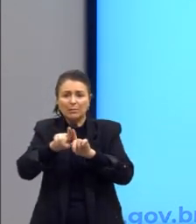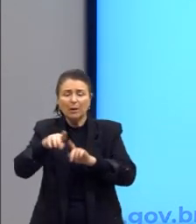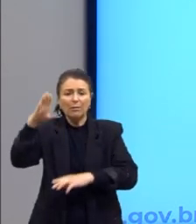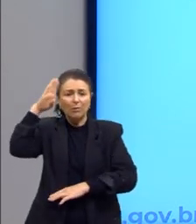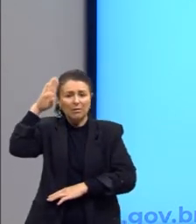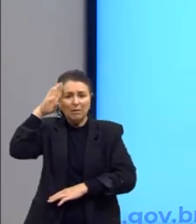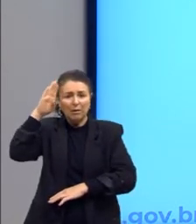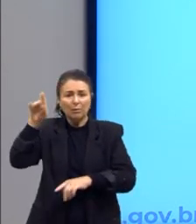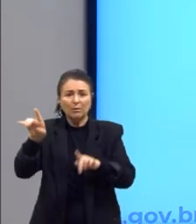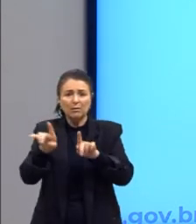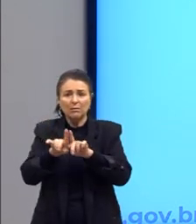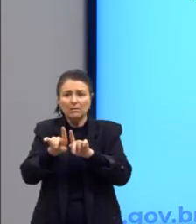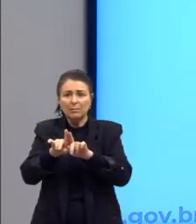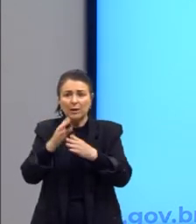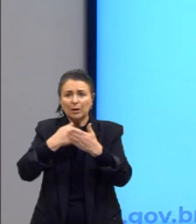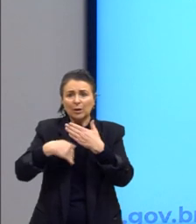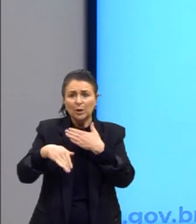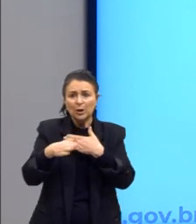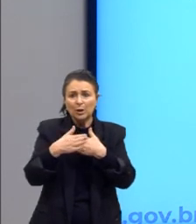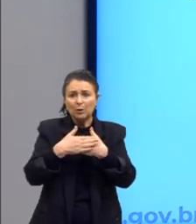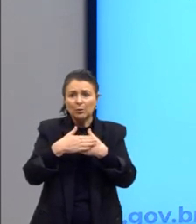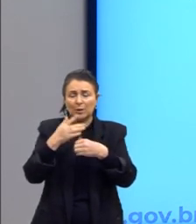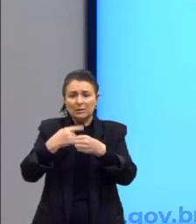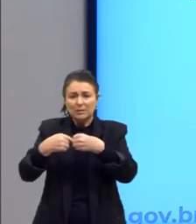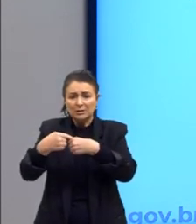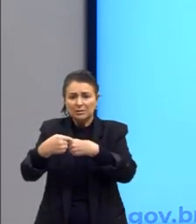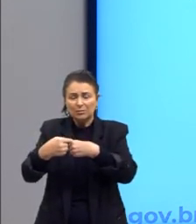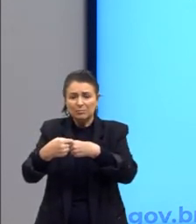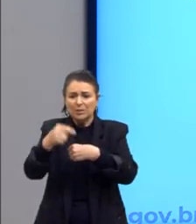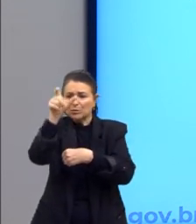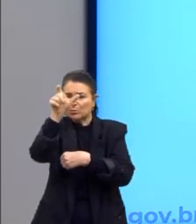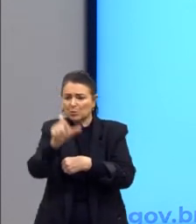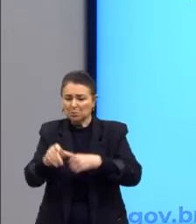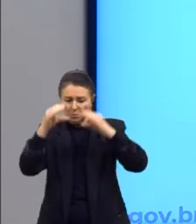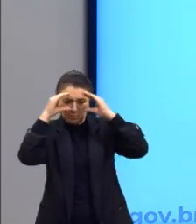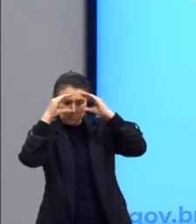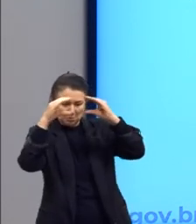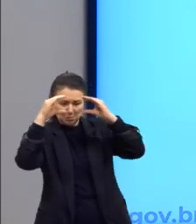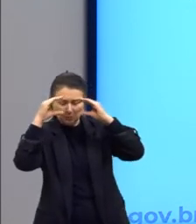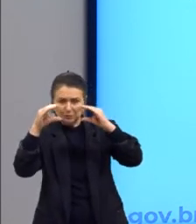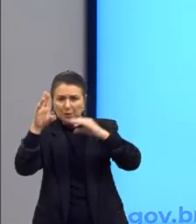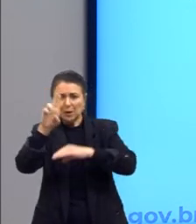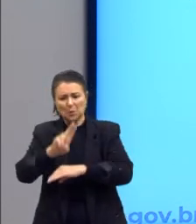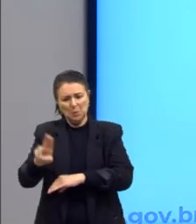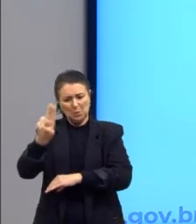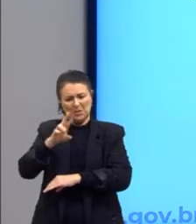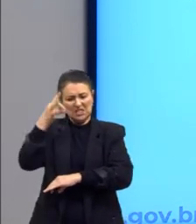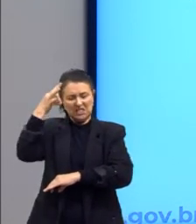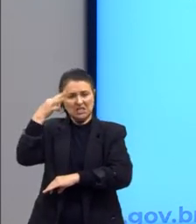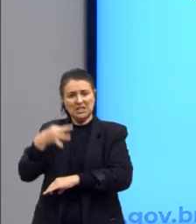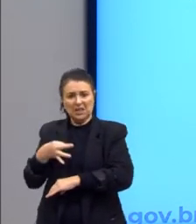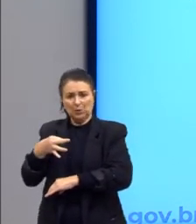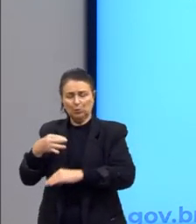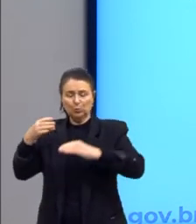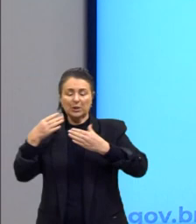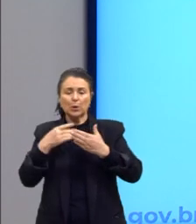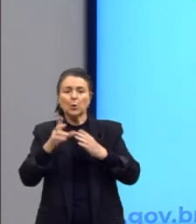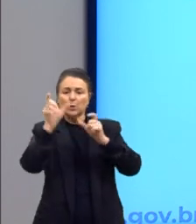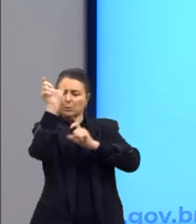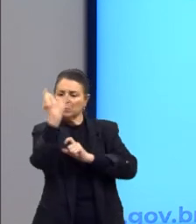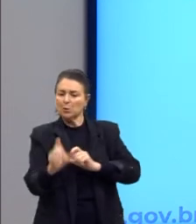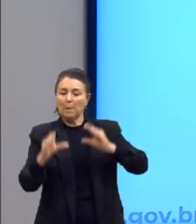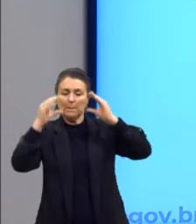está impregnado em toda a nossa sociedade. Sujeito mais obediente, mais útil, disciplinar. Por isso que, às vezes, essa é outra,